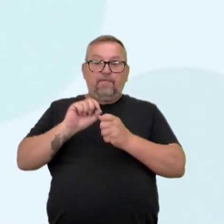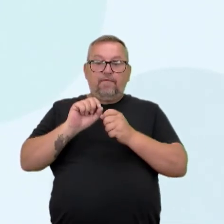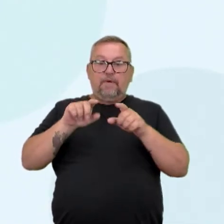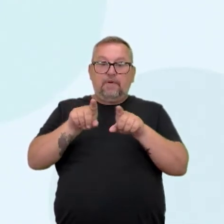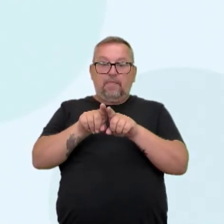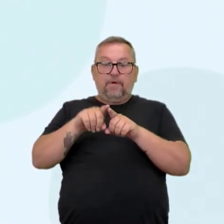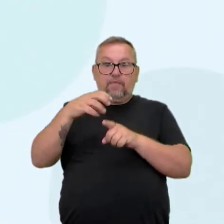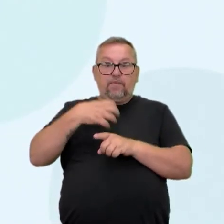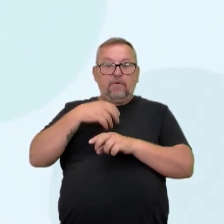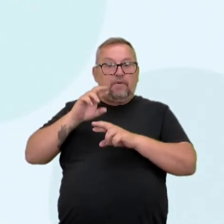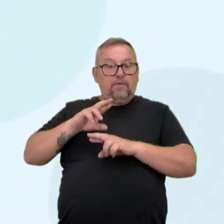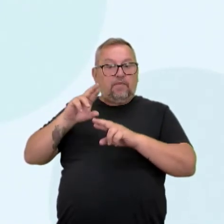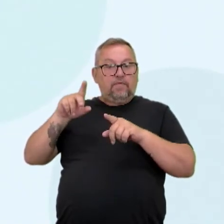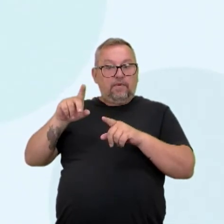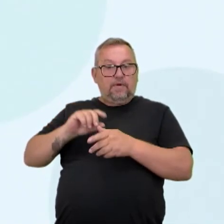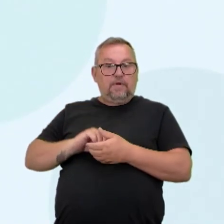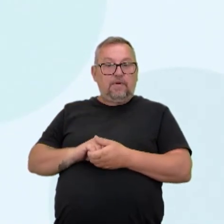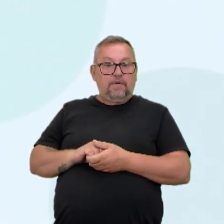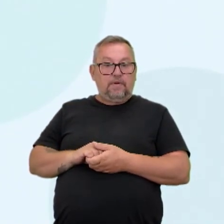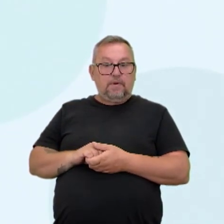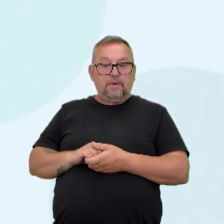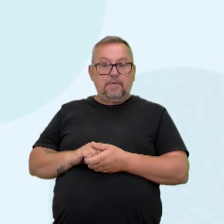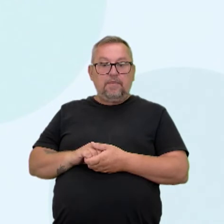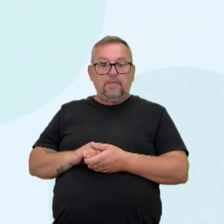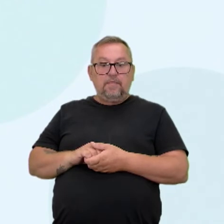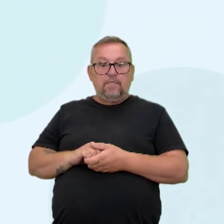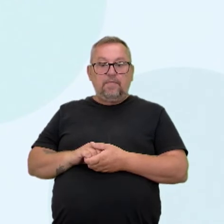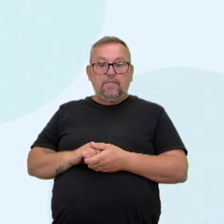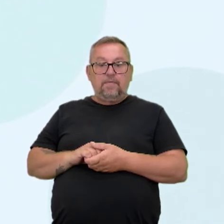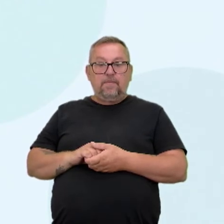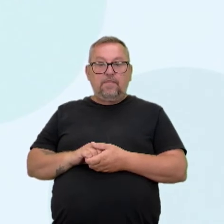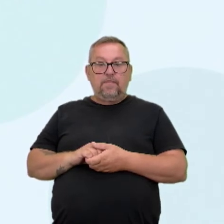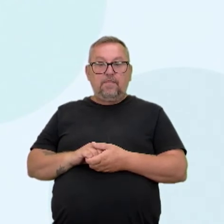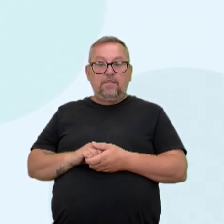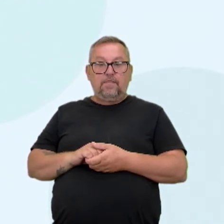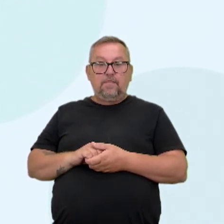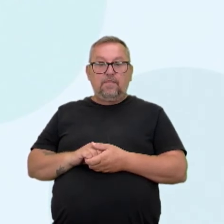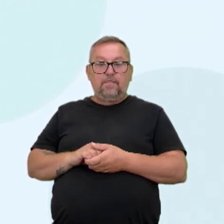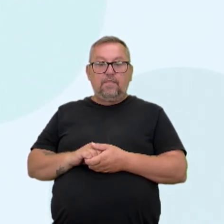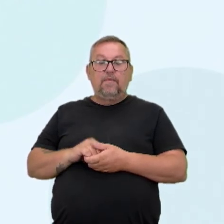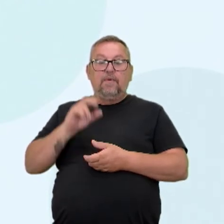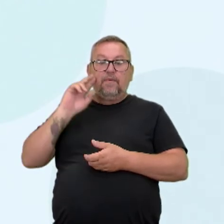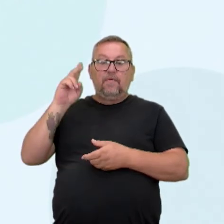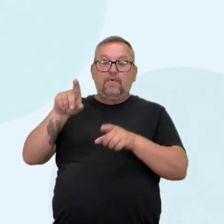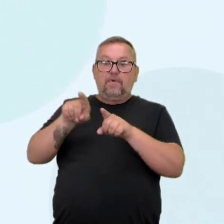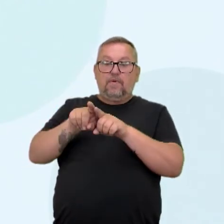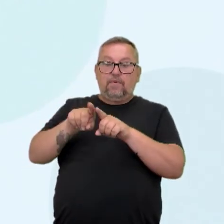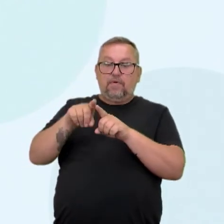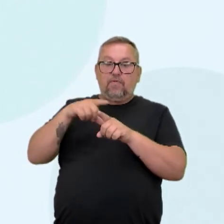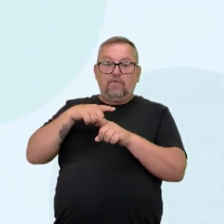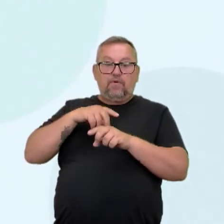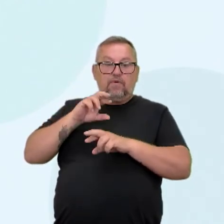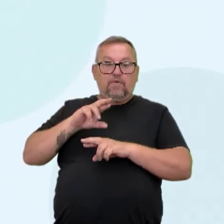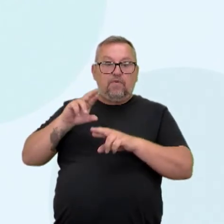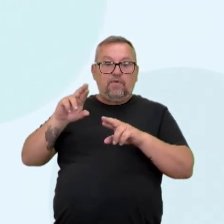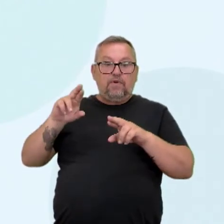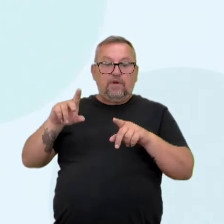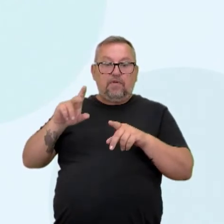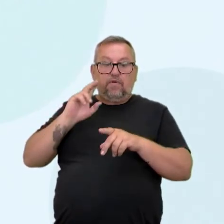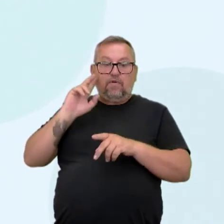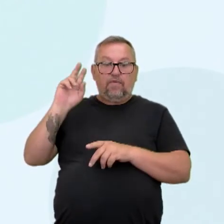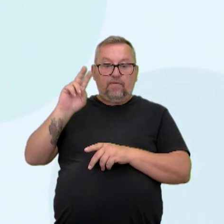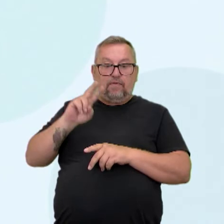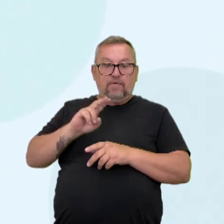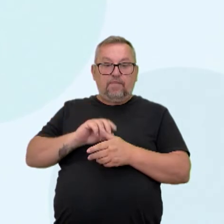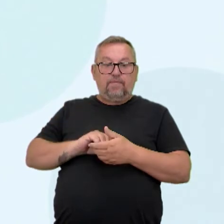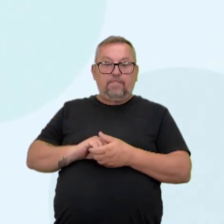de um jeito diferente, né? E o aluno poderia fazer também de um jeito diferente. Olha lá, eu peguei